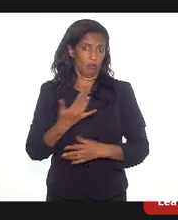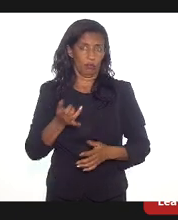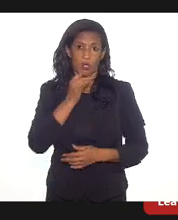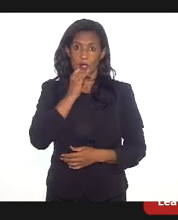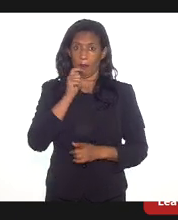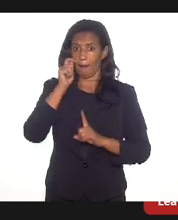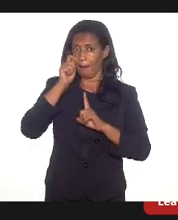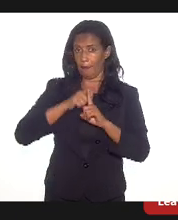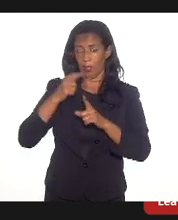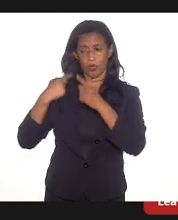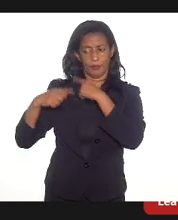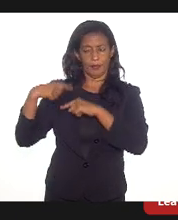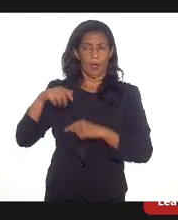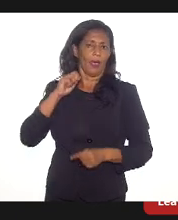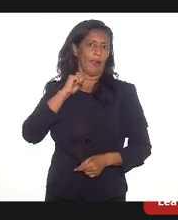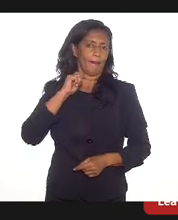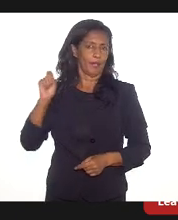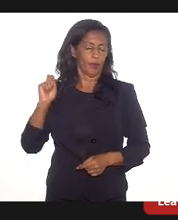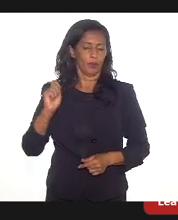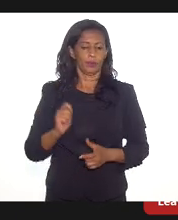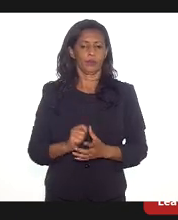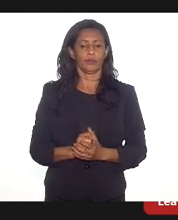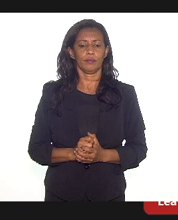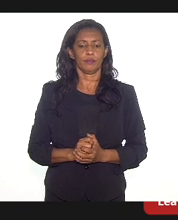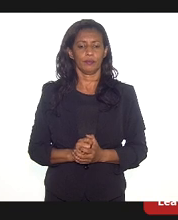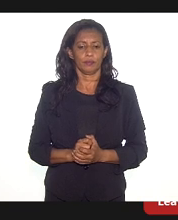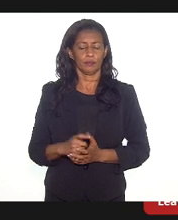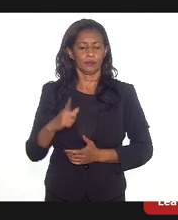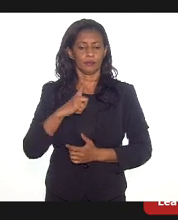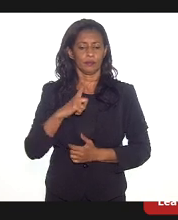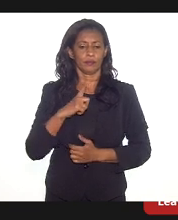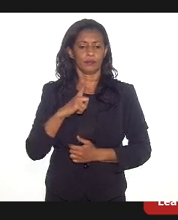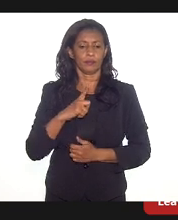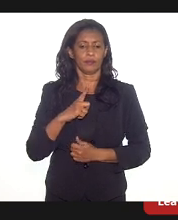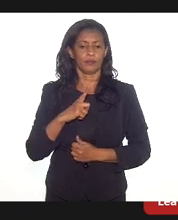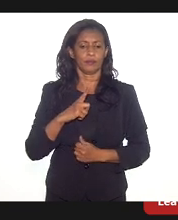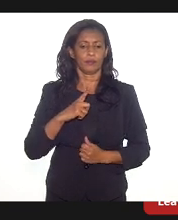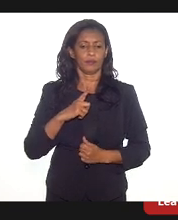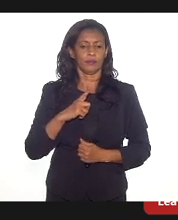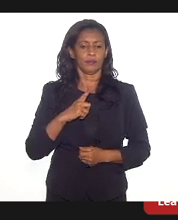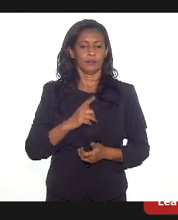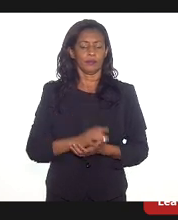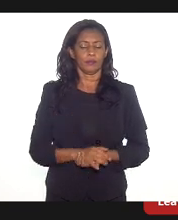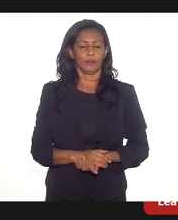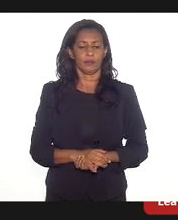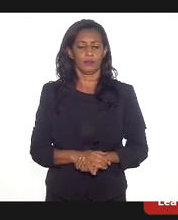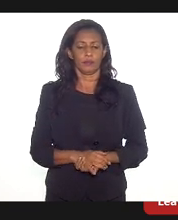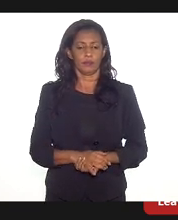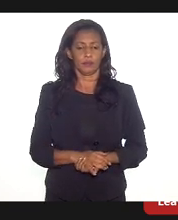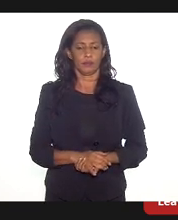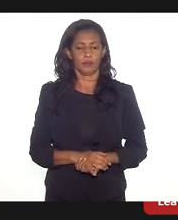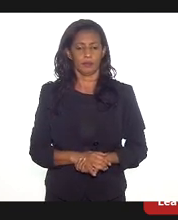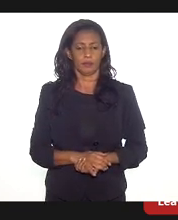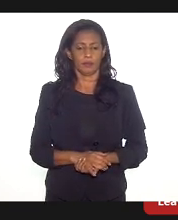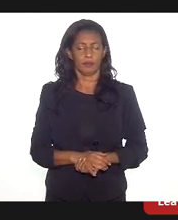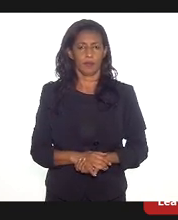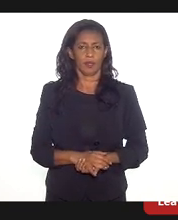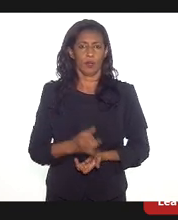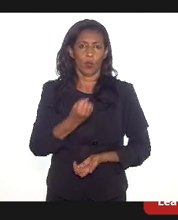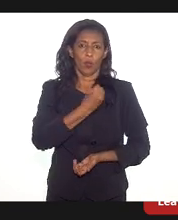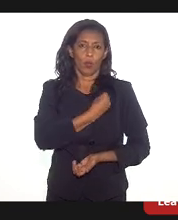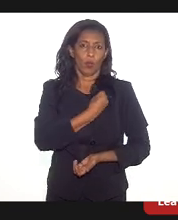no mês passado, no mês de abril, teve aí um saldo de 4